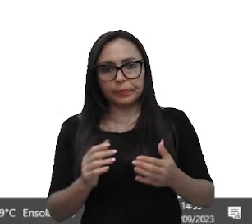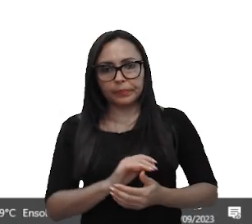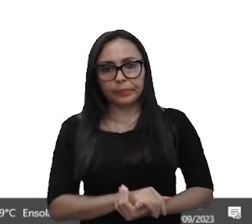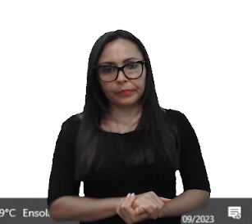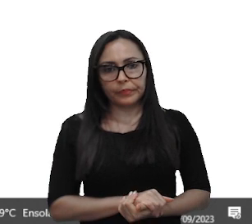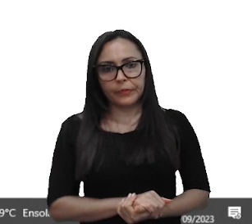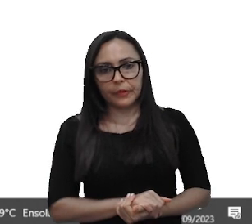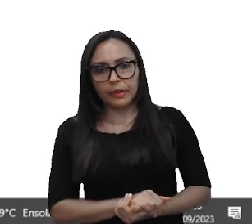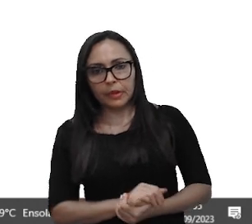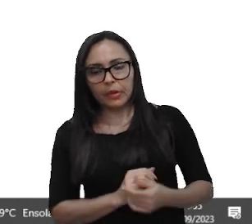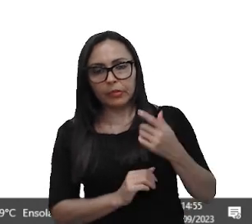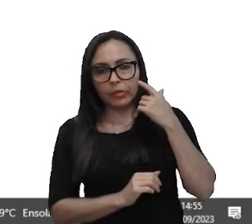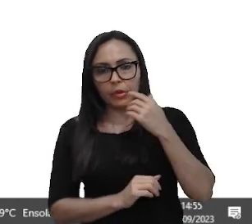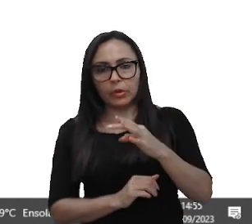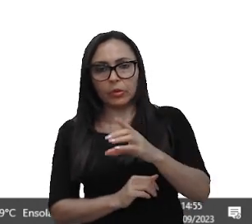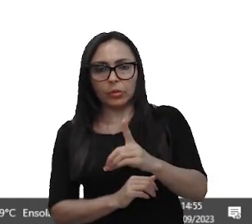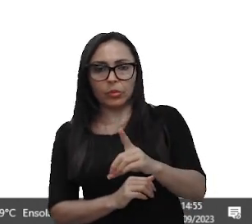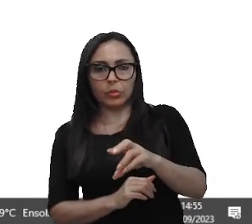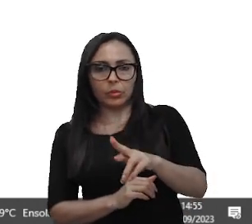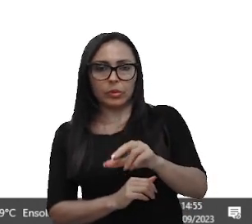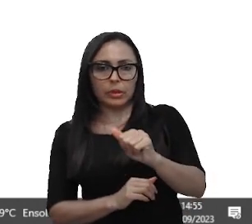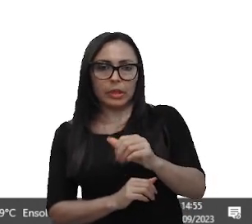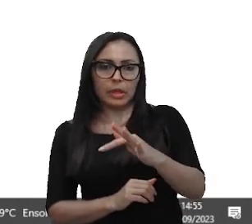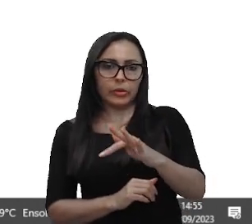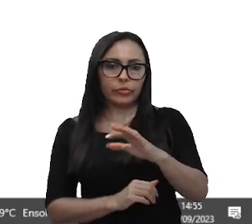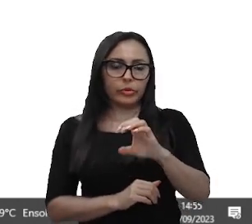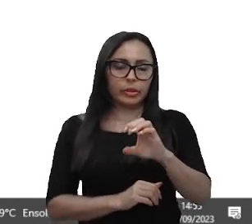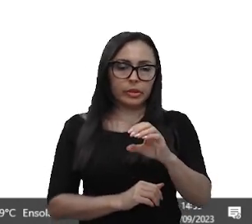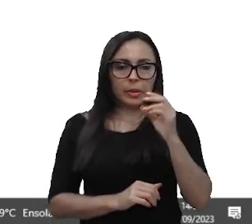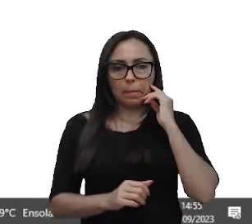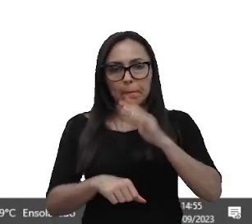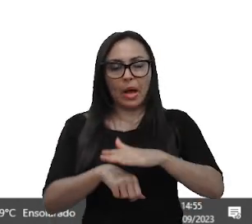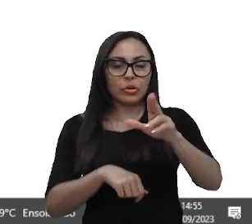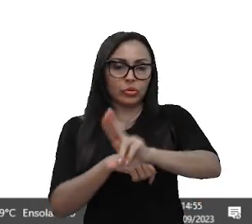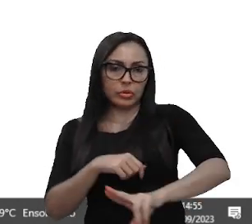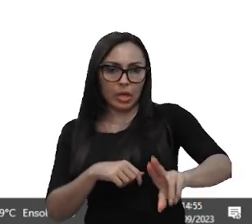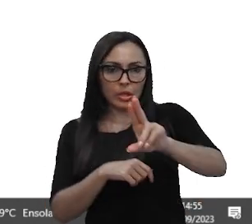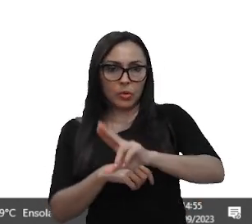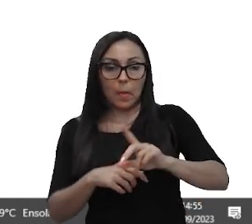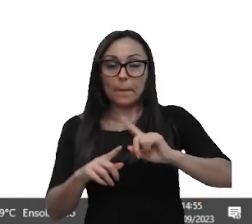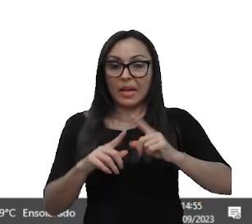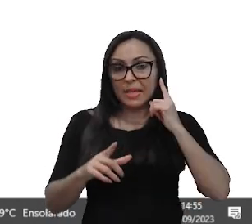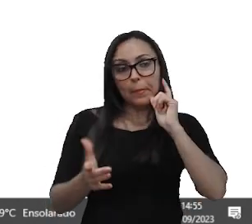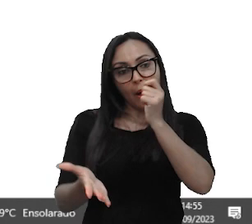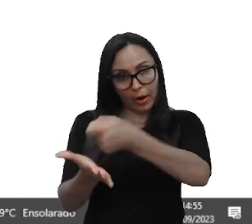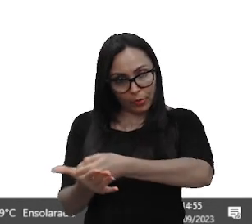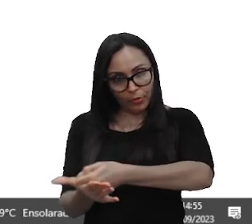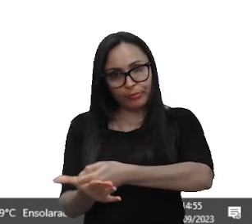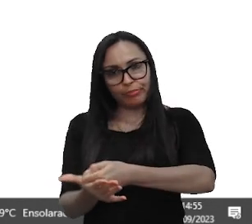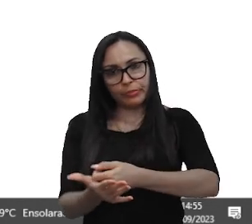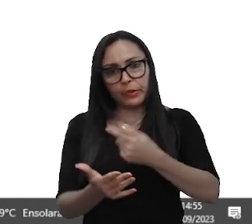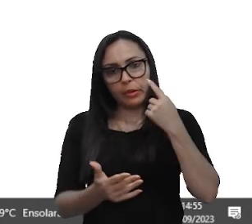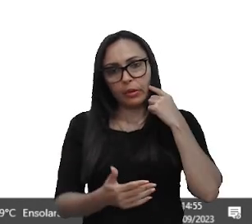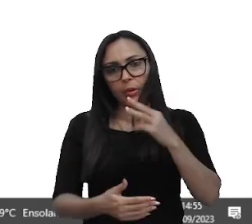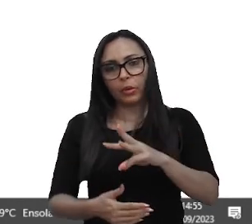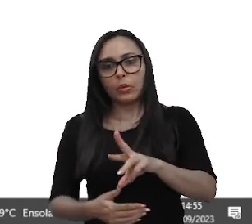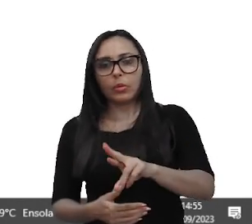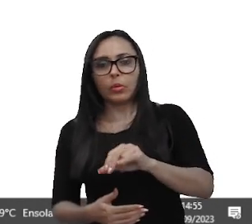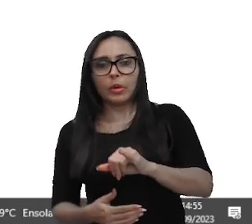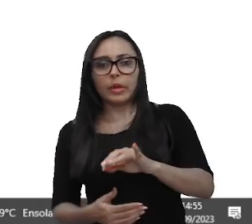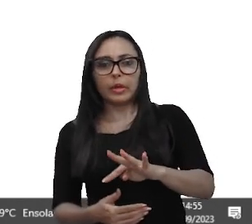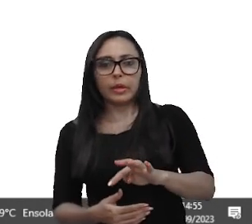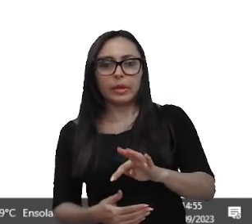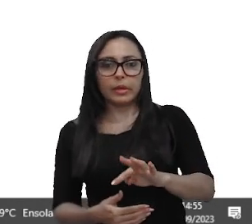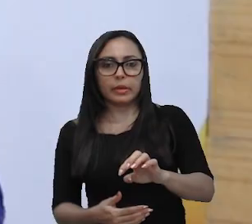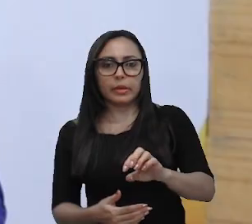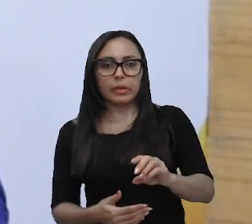comentado, né, o mais usado pelos grandes profissionais, mas aí você tem que pagar, o Writer, do it, do